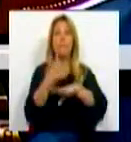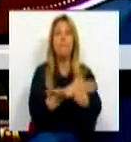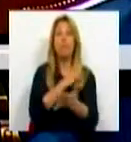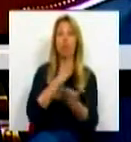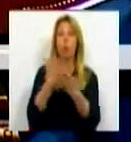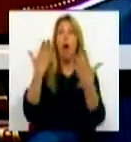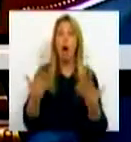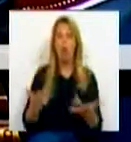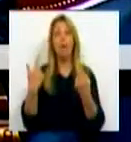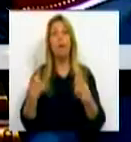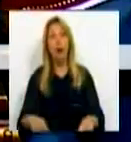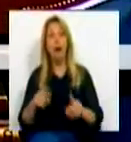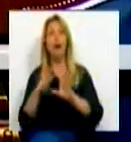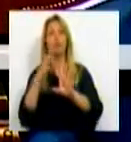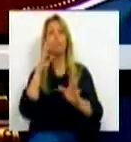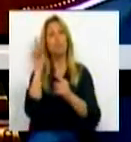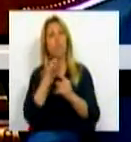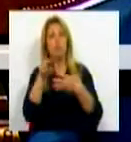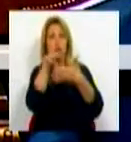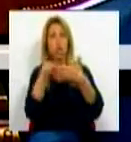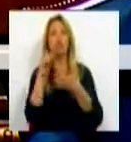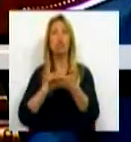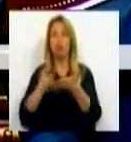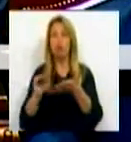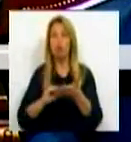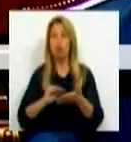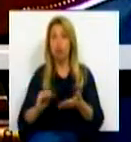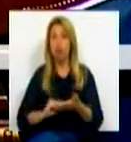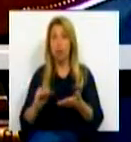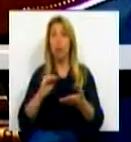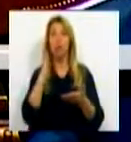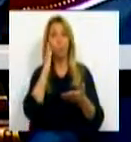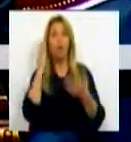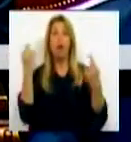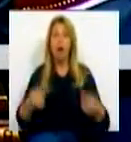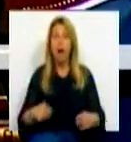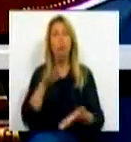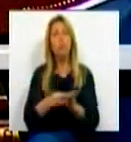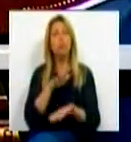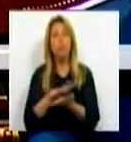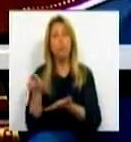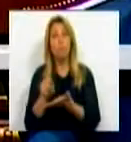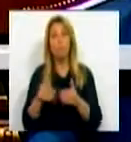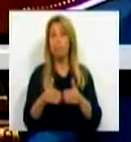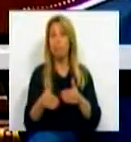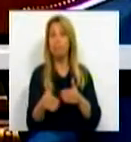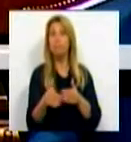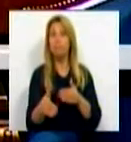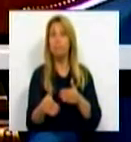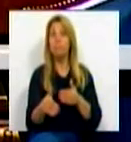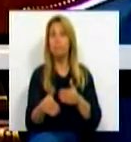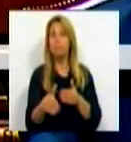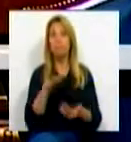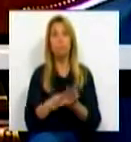em consulta escrita, como deve ter conhecimento, e a publicação está prevista nos próximos meses, nos meses que